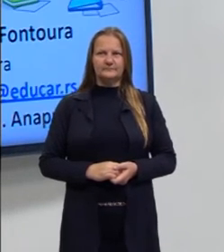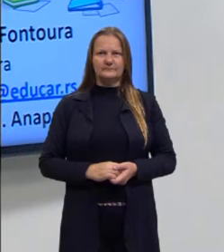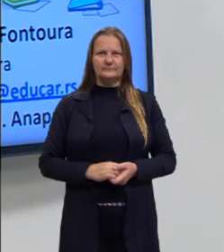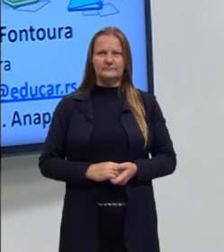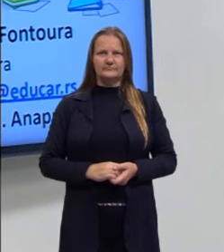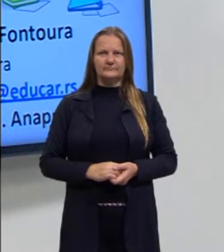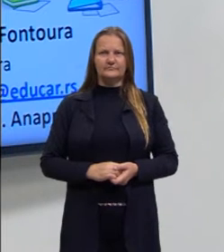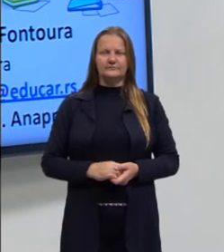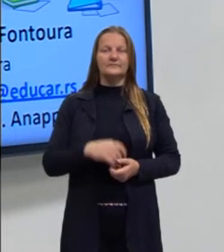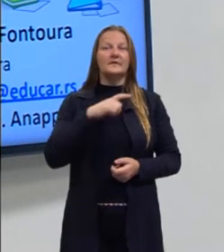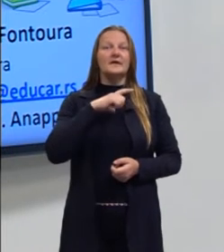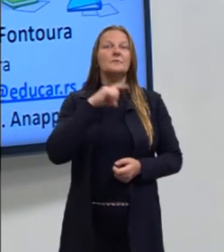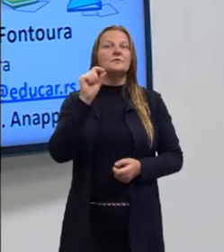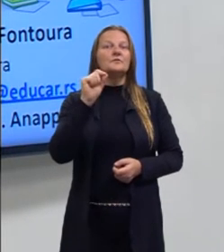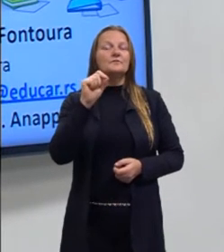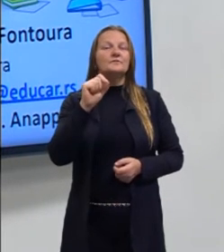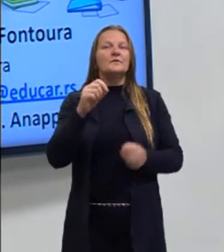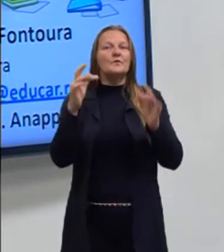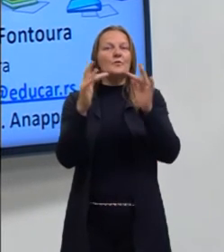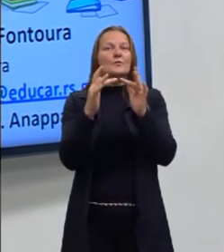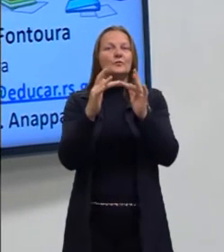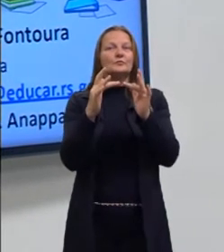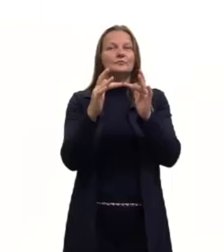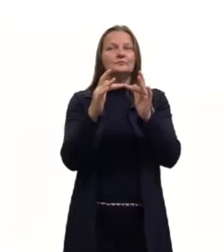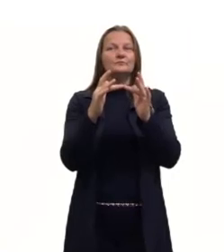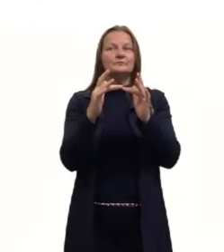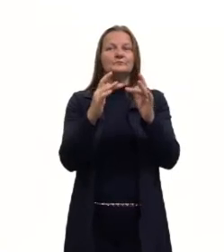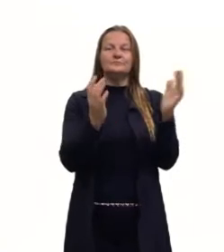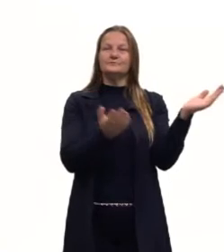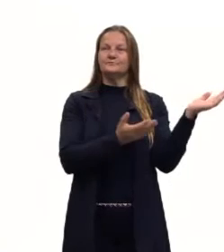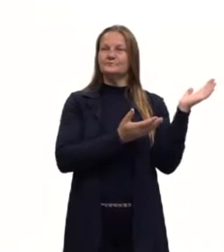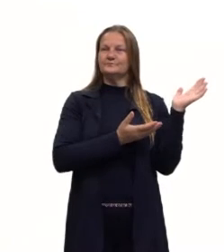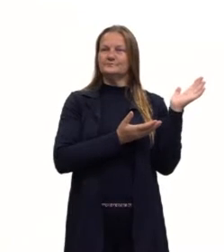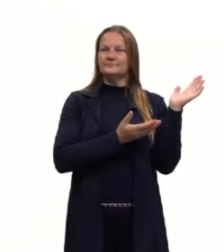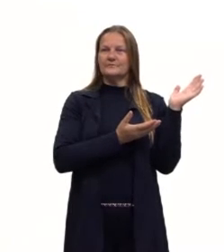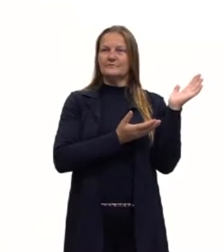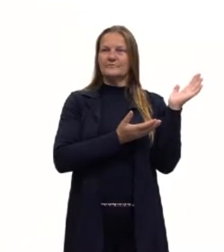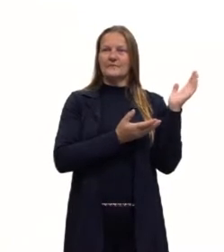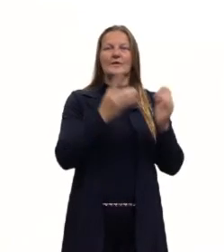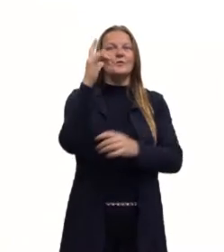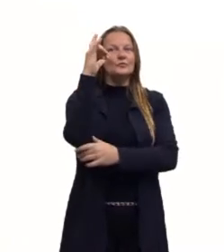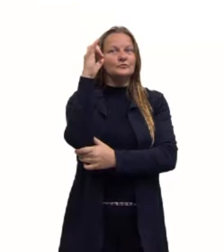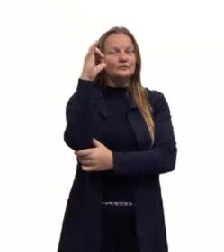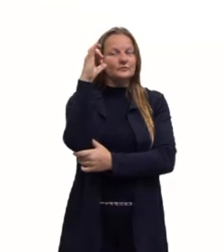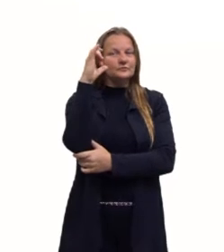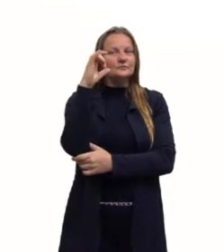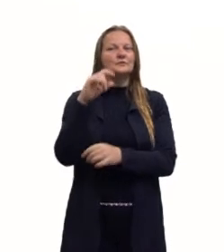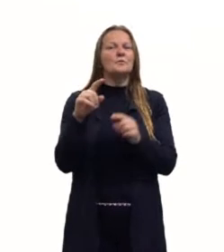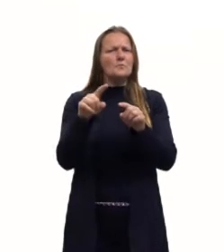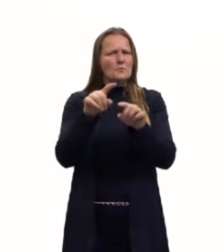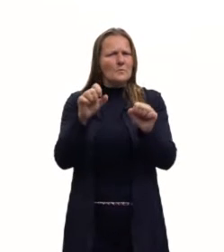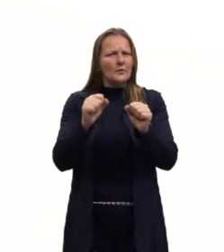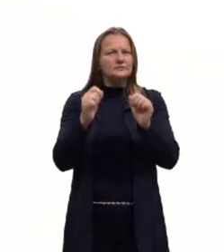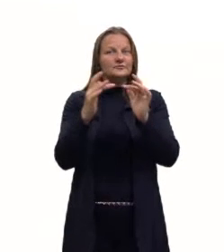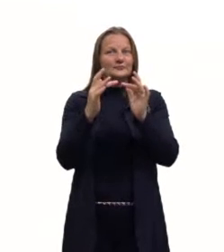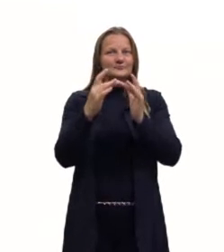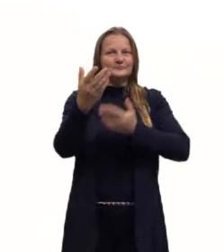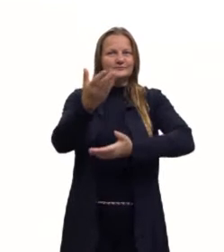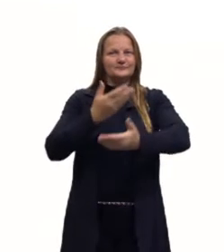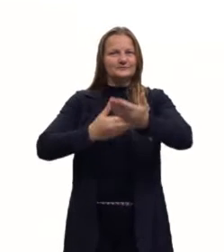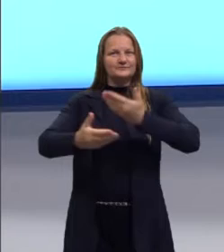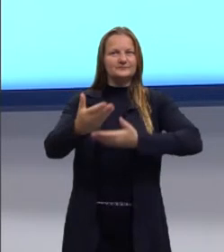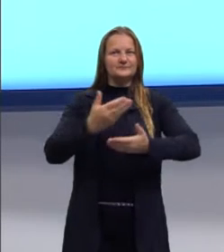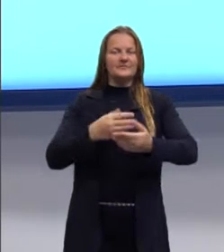Aqui nós temos os nossos contatos do Instagram, onde você pode me encontrar, bem